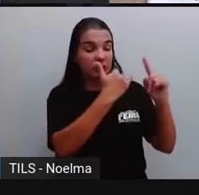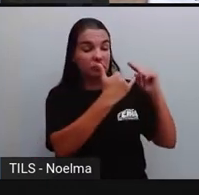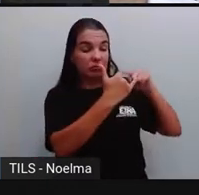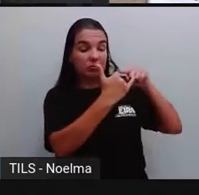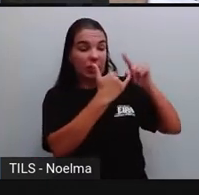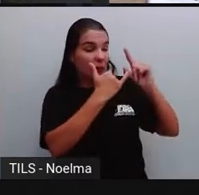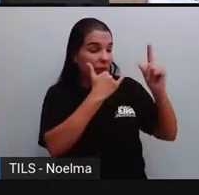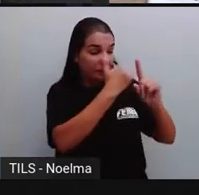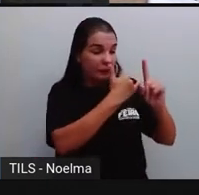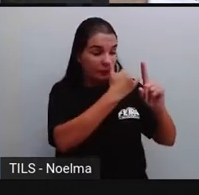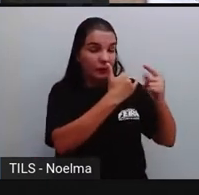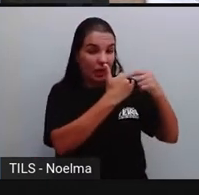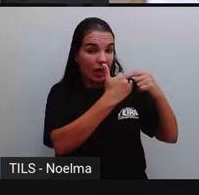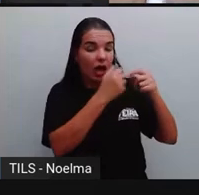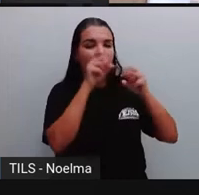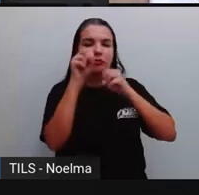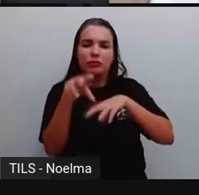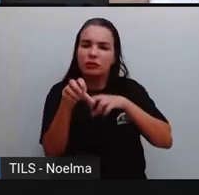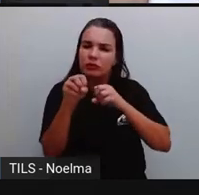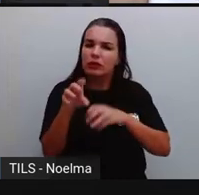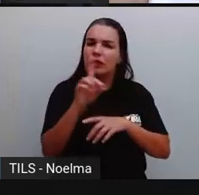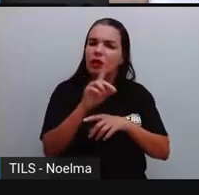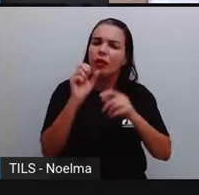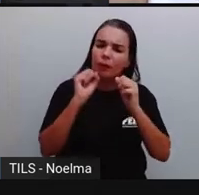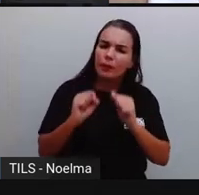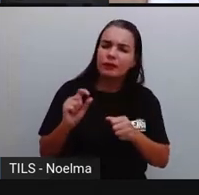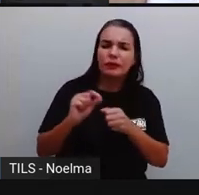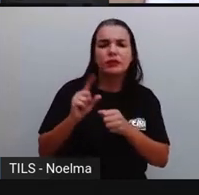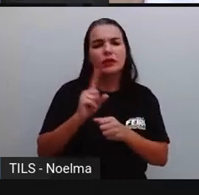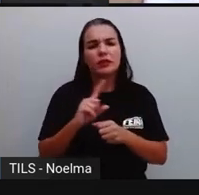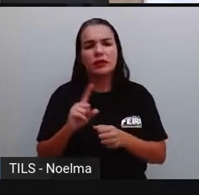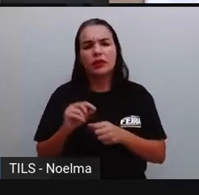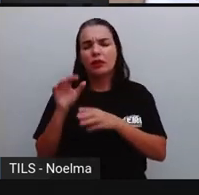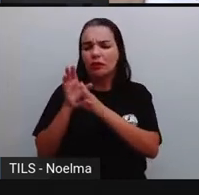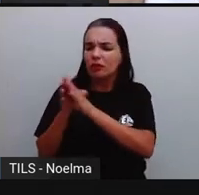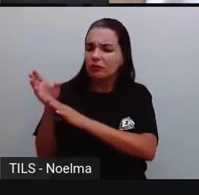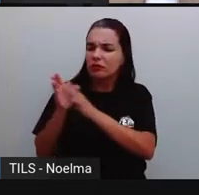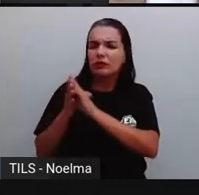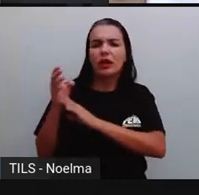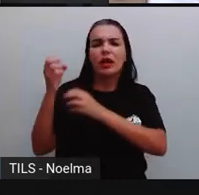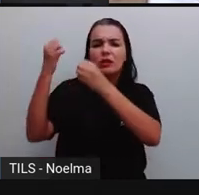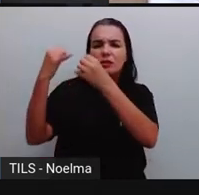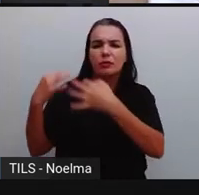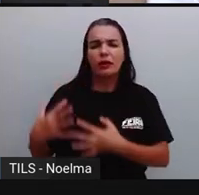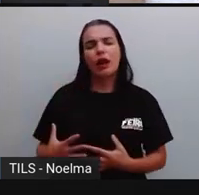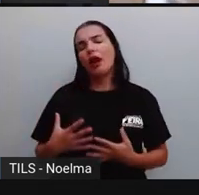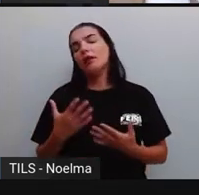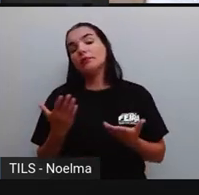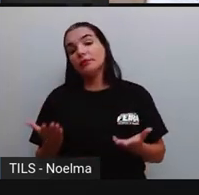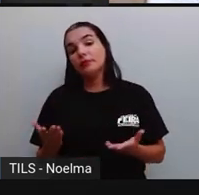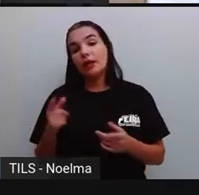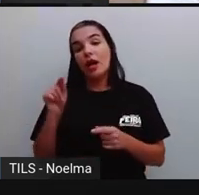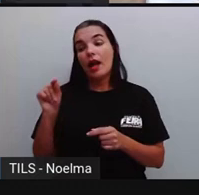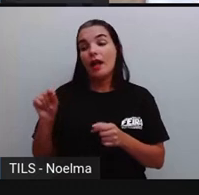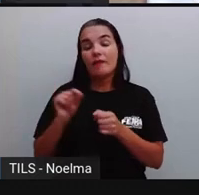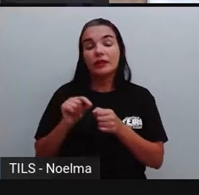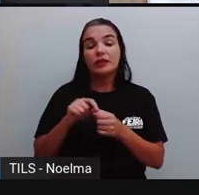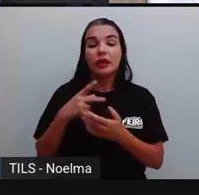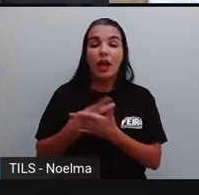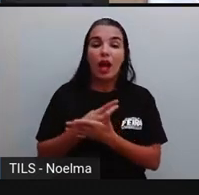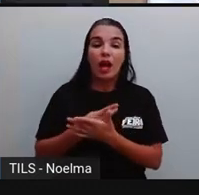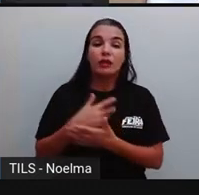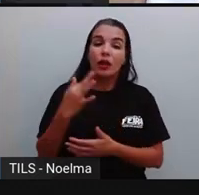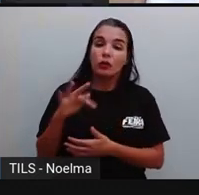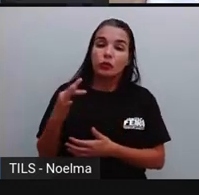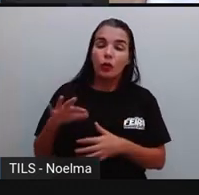ele só está precisando mesmo que alguém converse com ele, né? Que alguém explique, que alguém mostre que a atitude dele está causando dor.